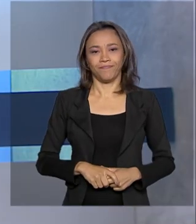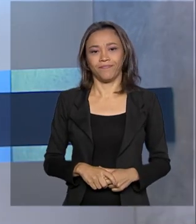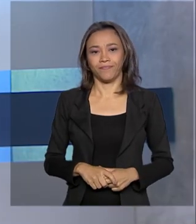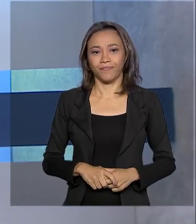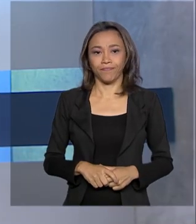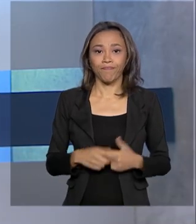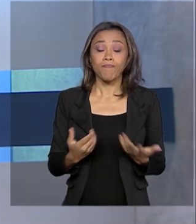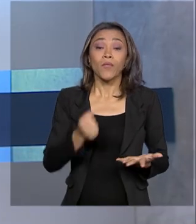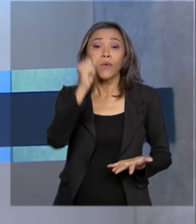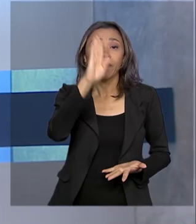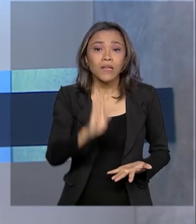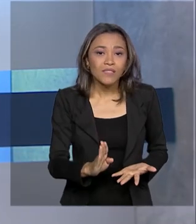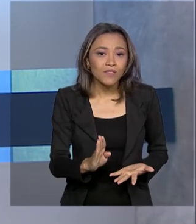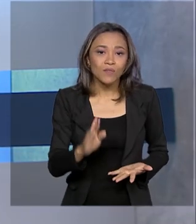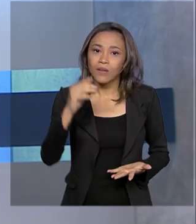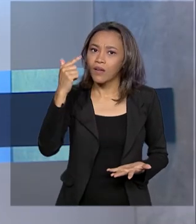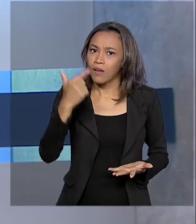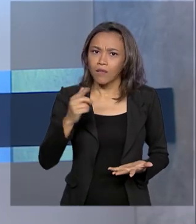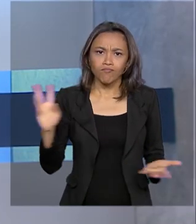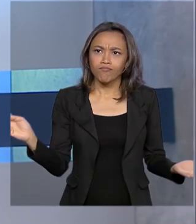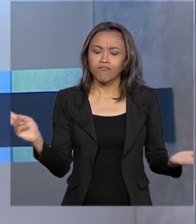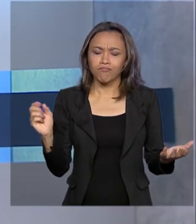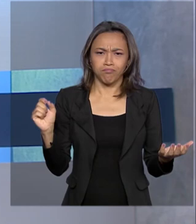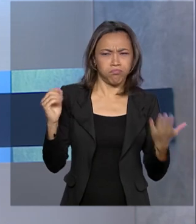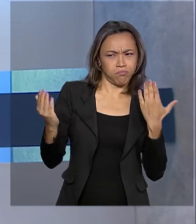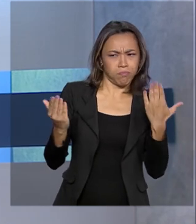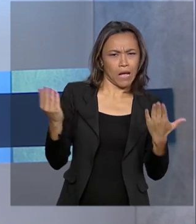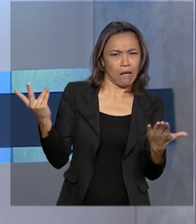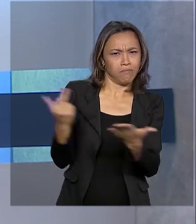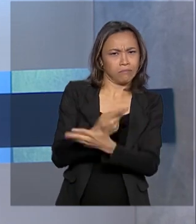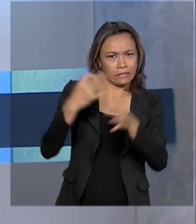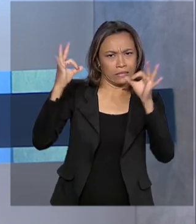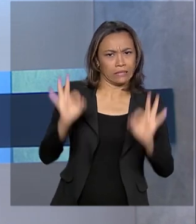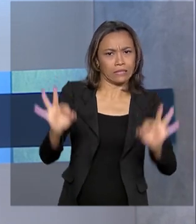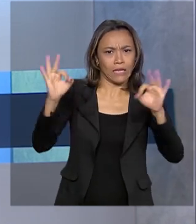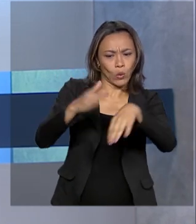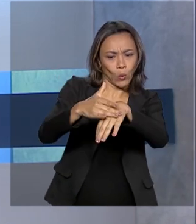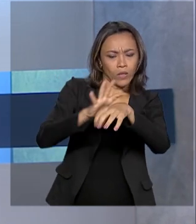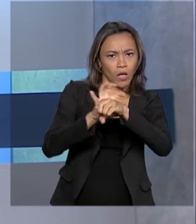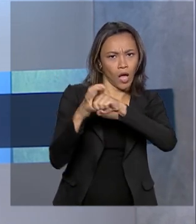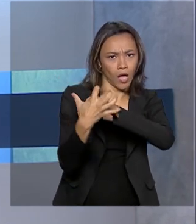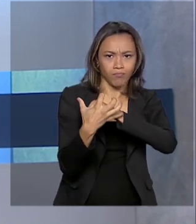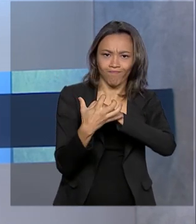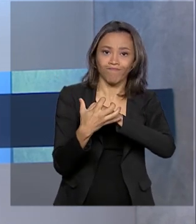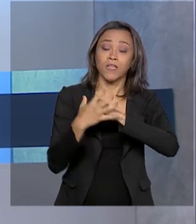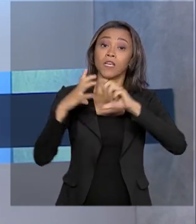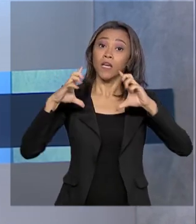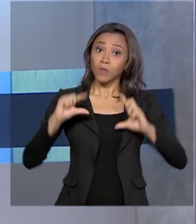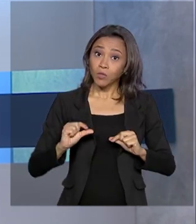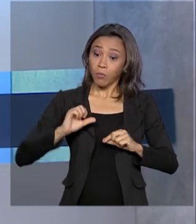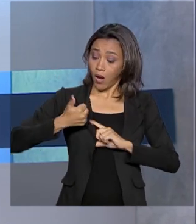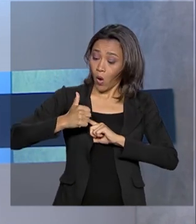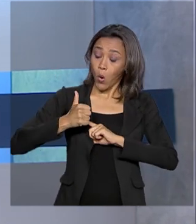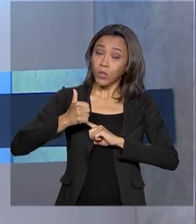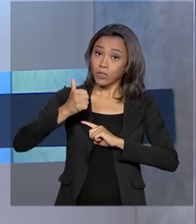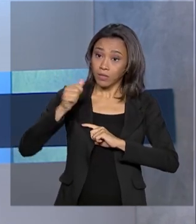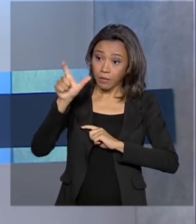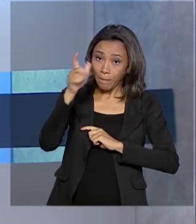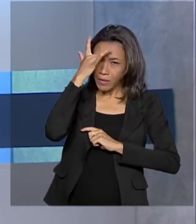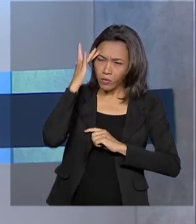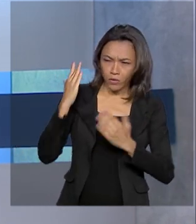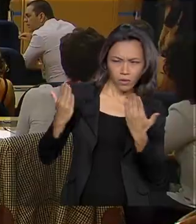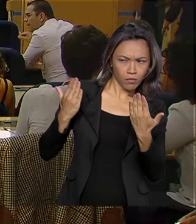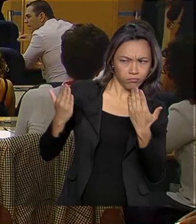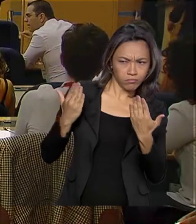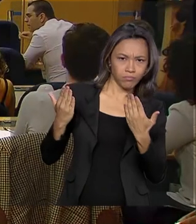E o Brasil não tem casos do novo coronavírus confirmados. E caiu para 11 o número de pacientes investigados.